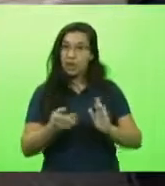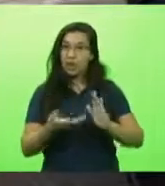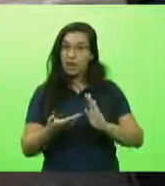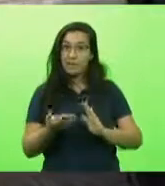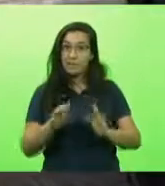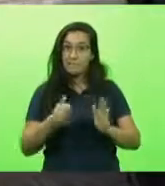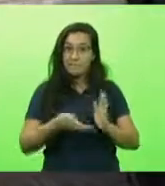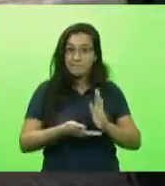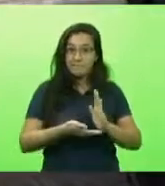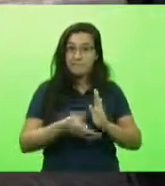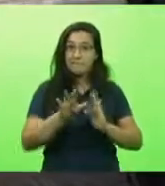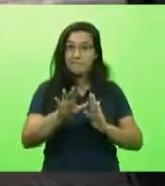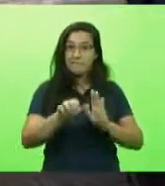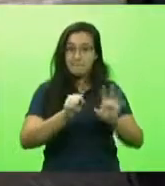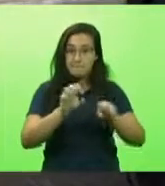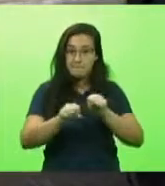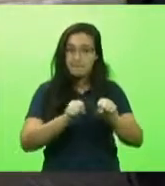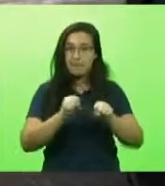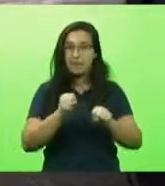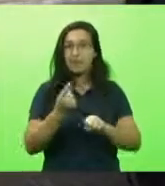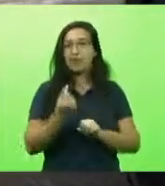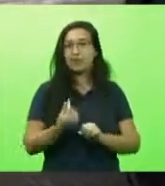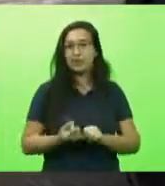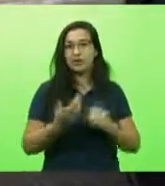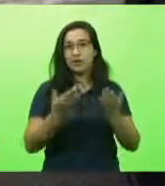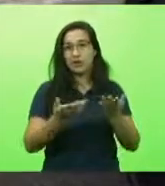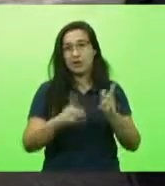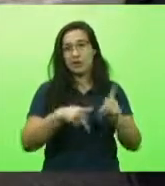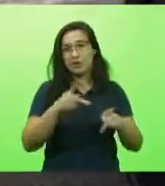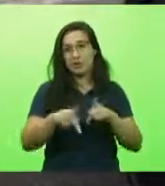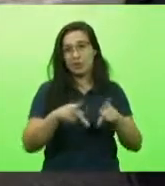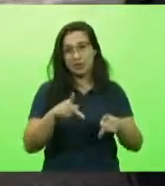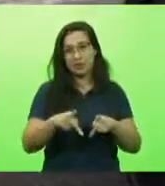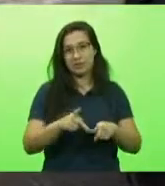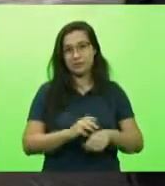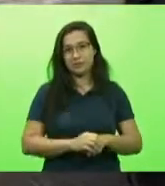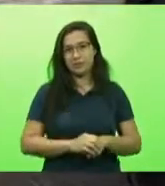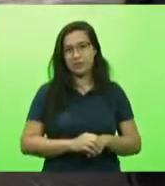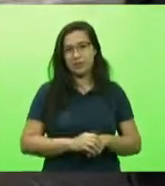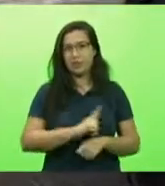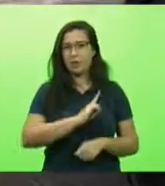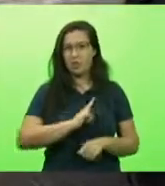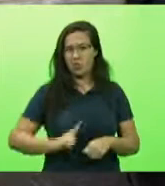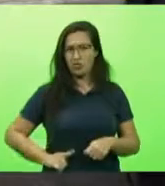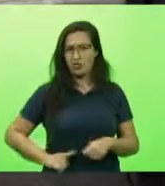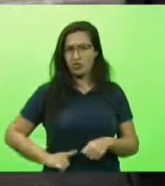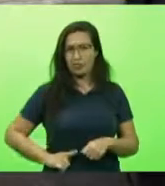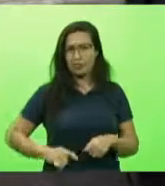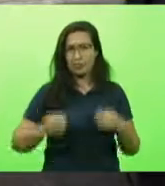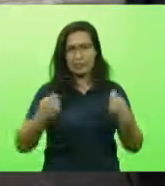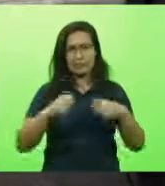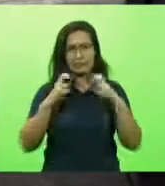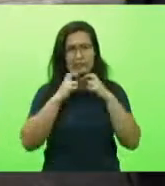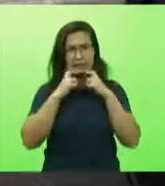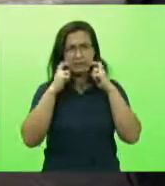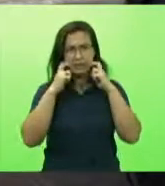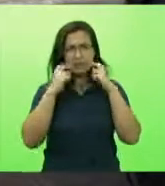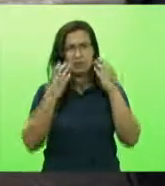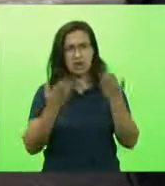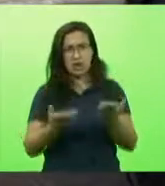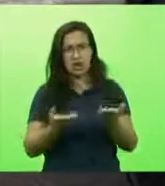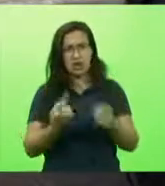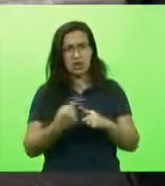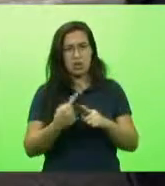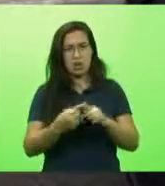do bolso dos catarinenses. Eu teria, sinceramente, se o governo fosse, até vergonha de dizer isso, que eu tirei mais dinheiro do catarinense.